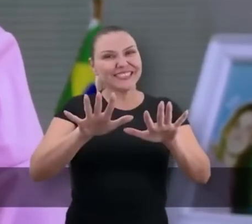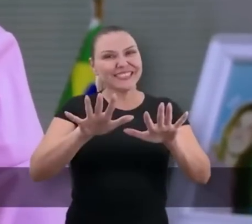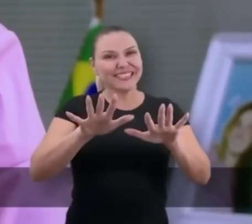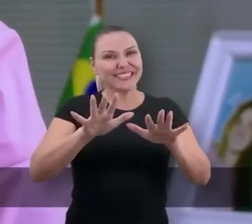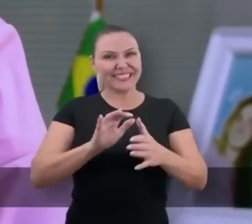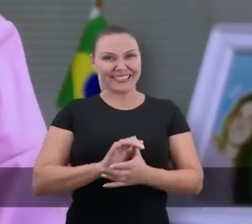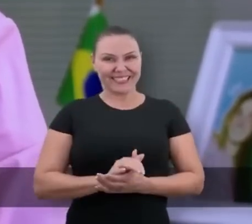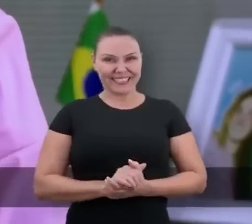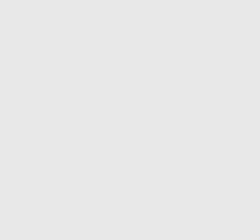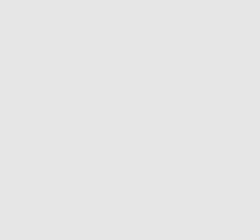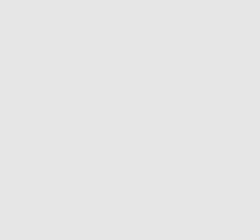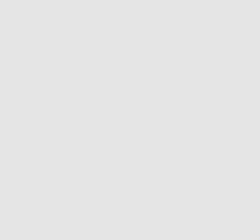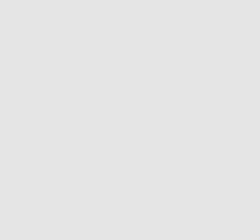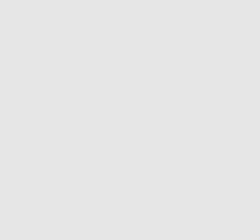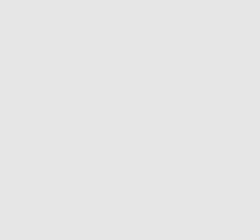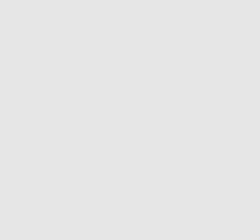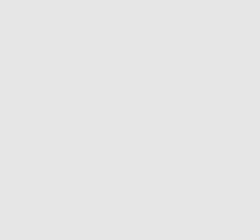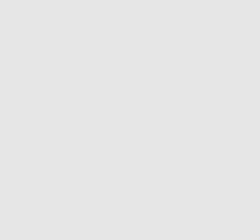Deus nos abençoe.